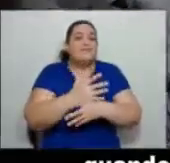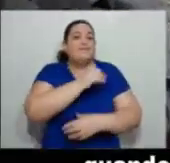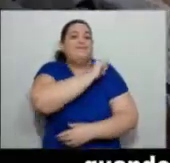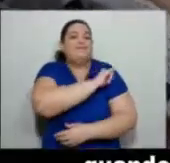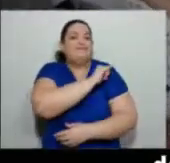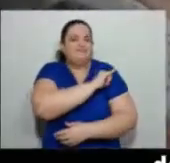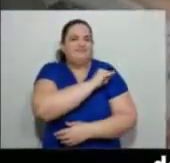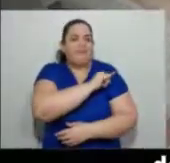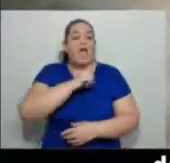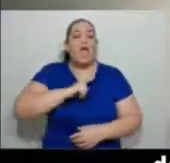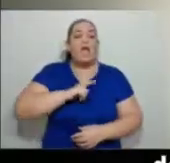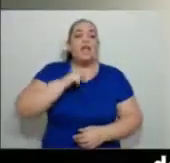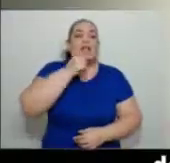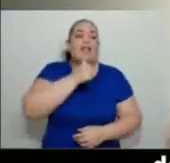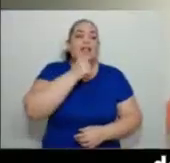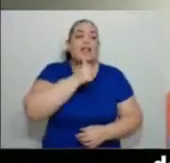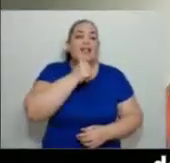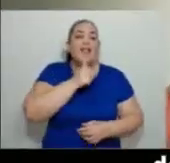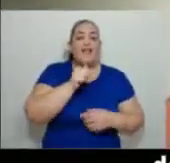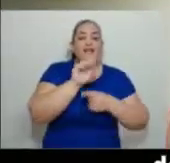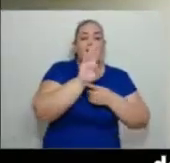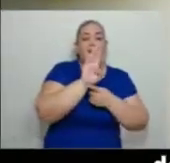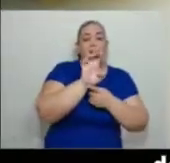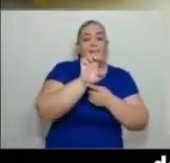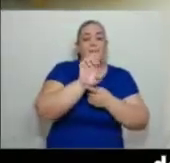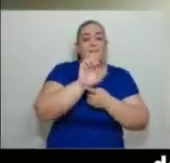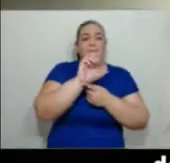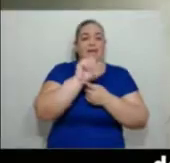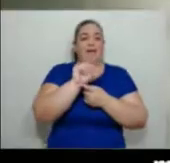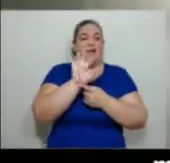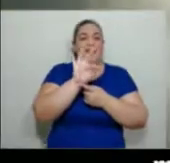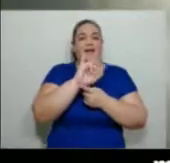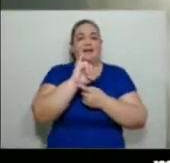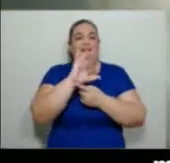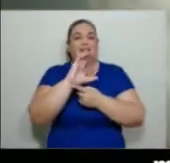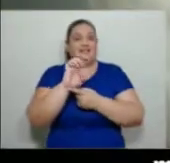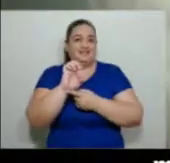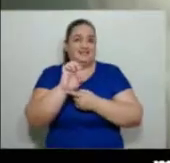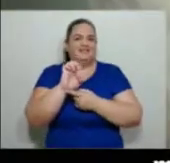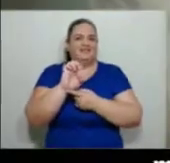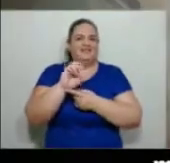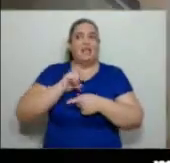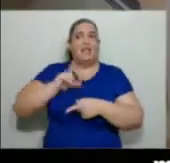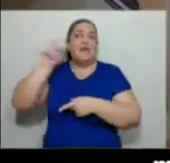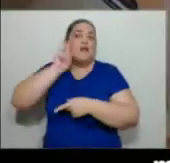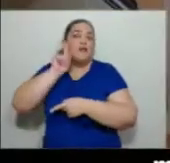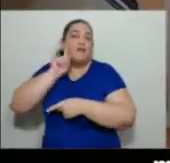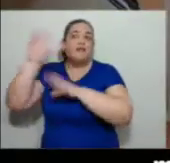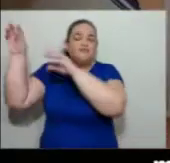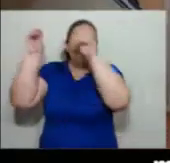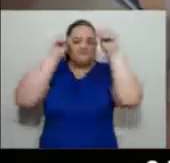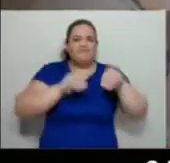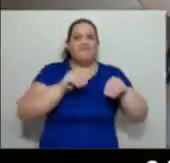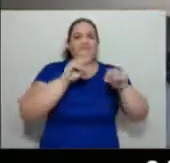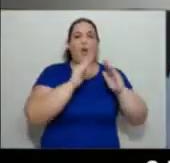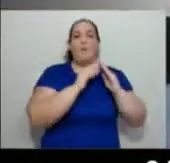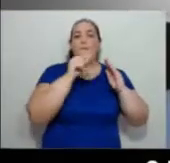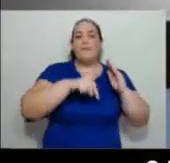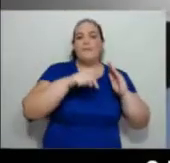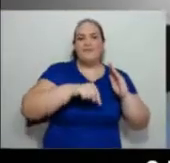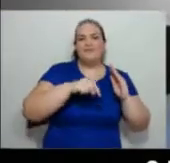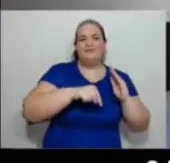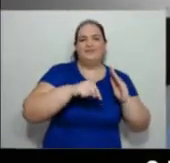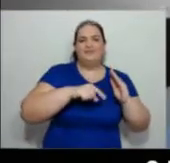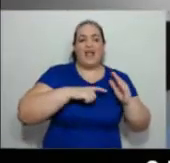chegada ao Brasil de Beatriz Ibemes, vinda dos Estados Unidos, membro do corpo diplomático norte-americano e